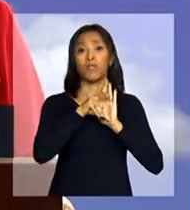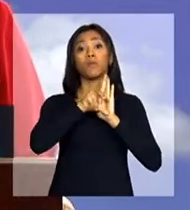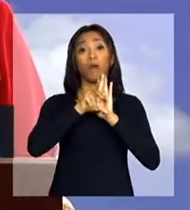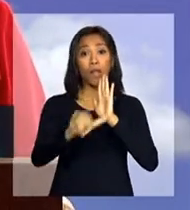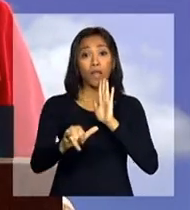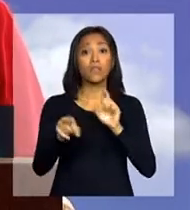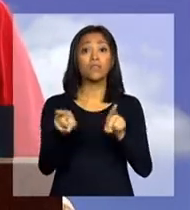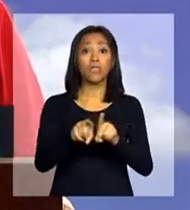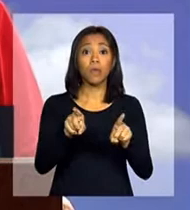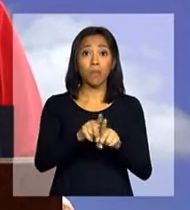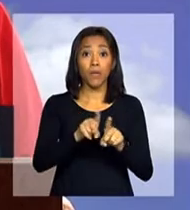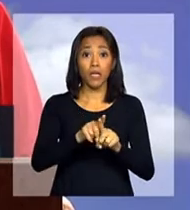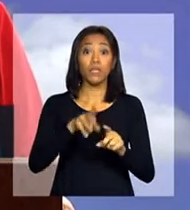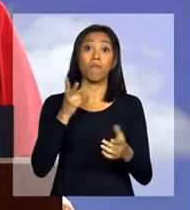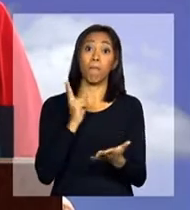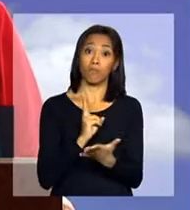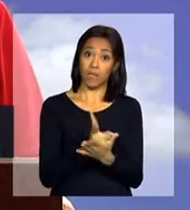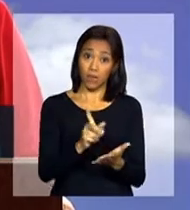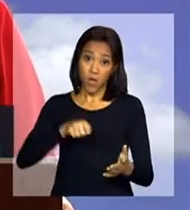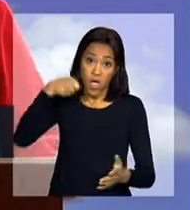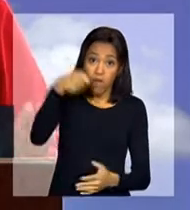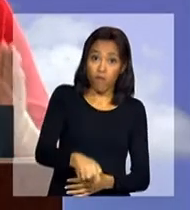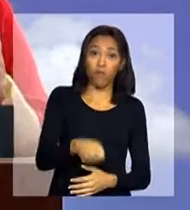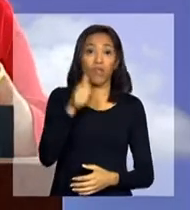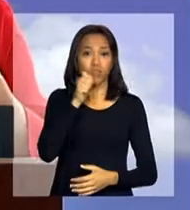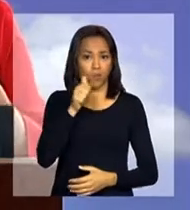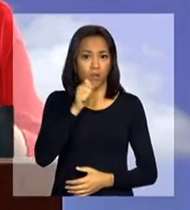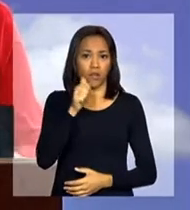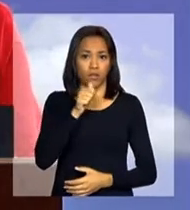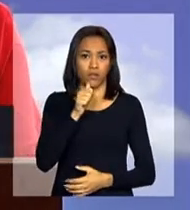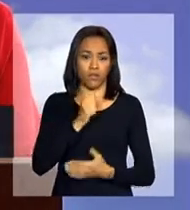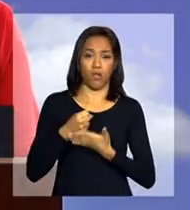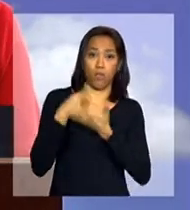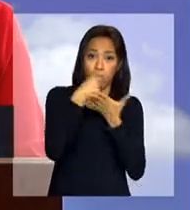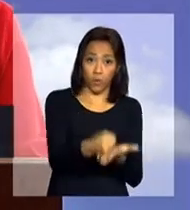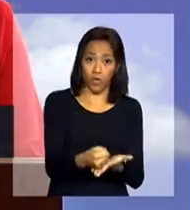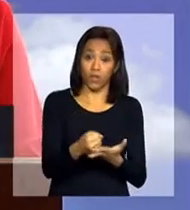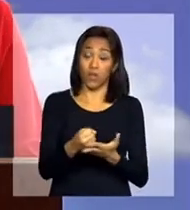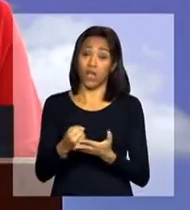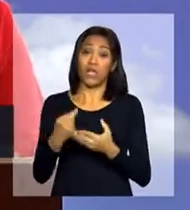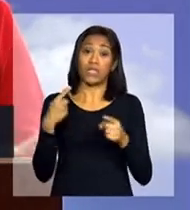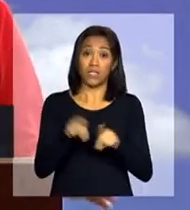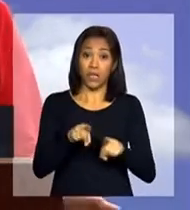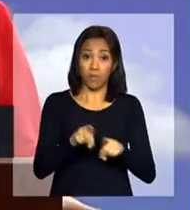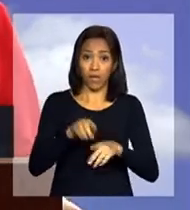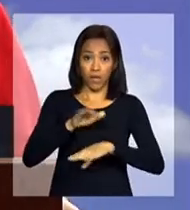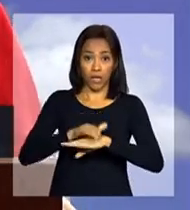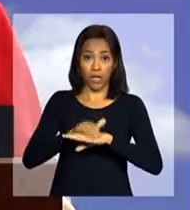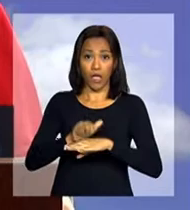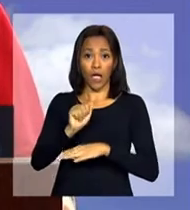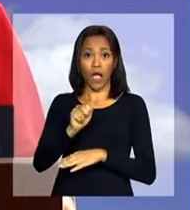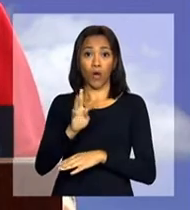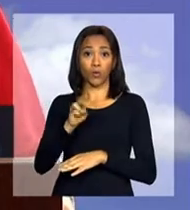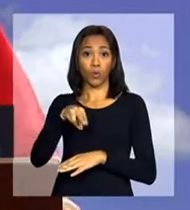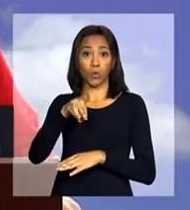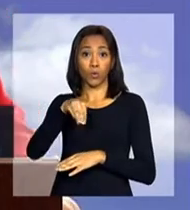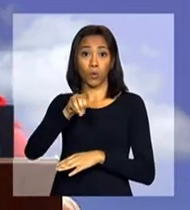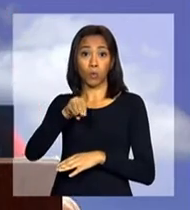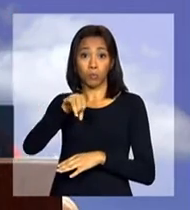reforço da autonomia das mulheres. Combate à violência de um lado e a autonomia de outro são fáceis.